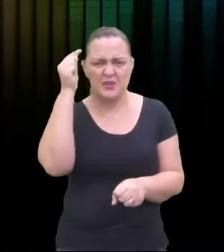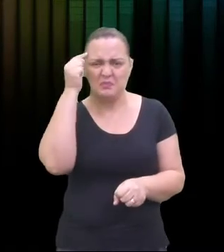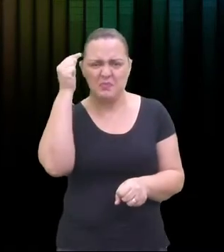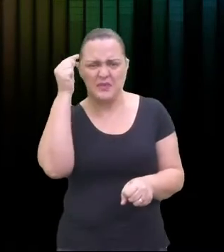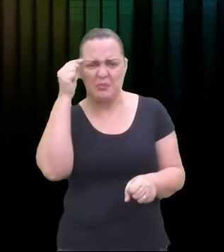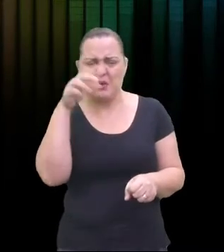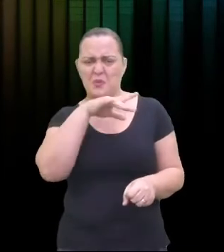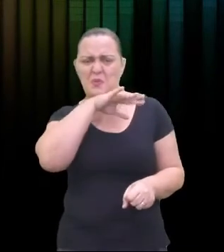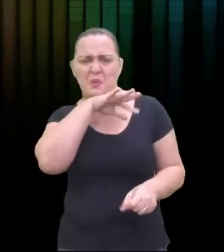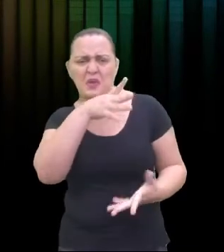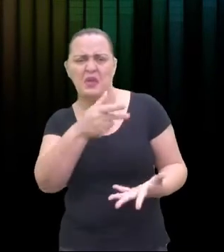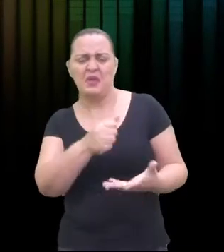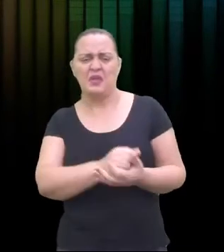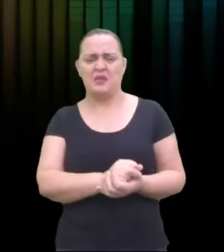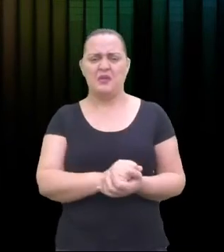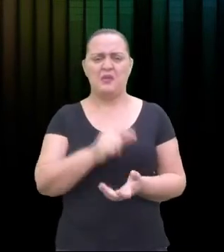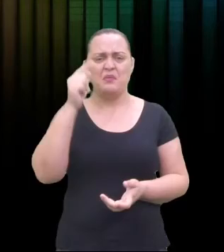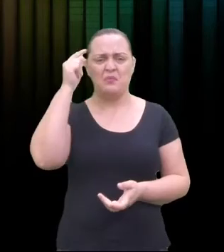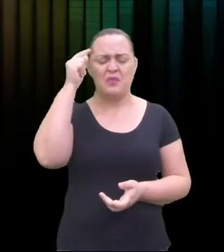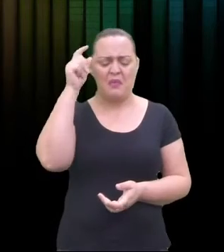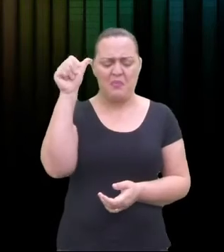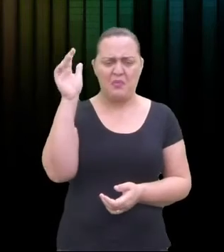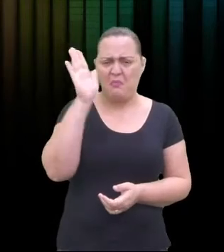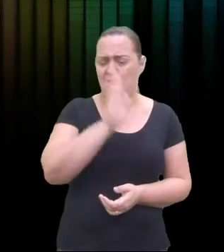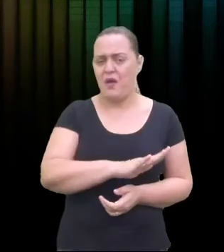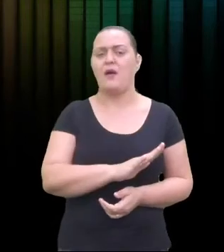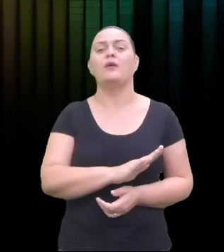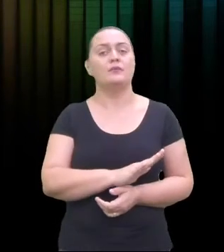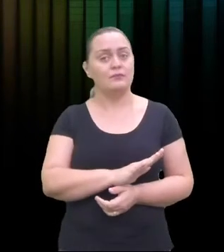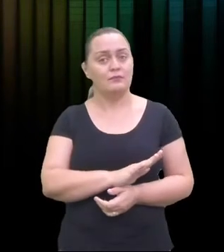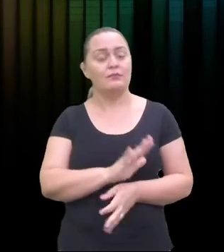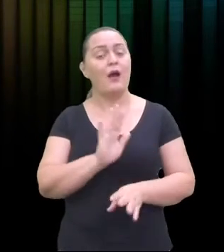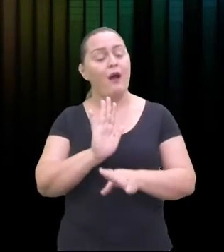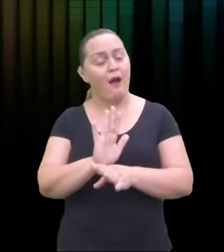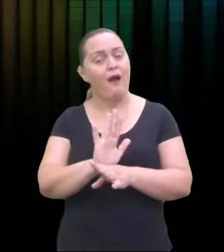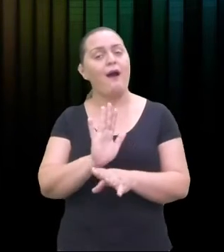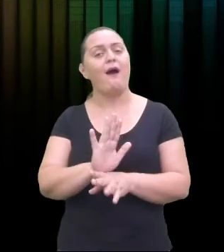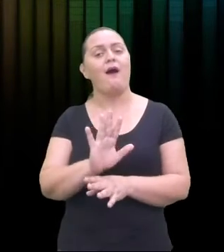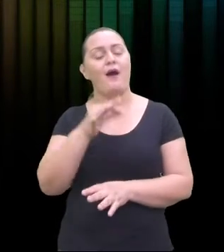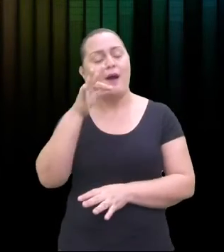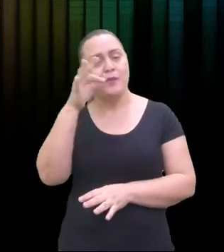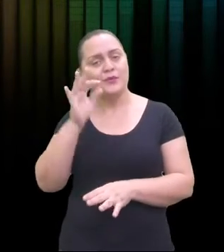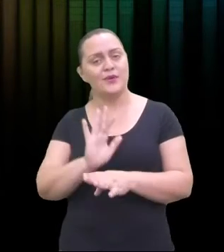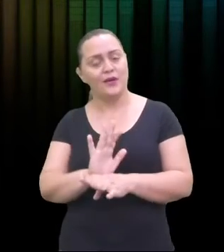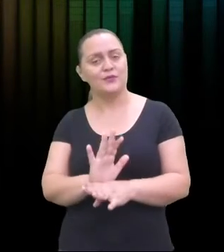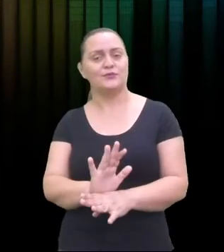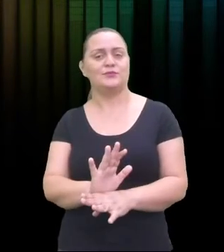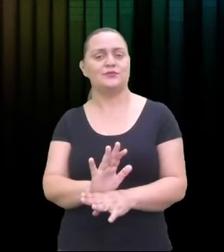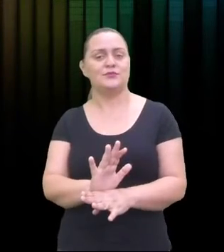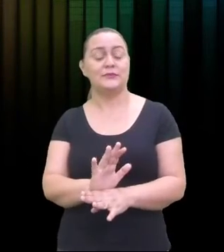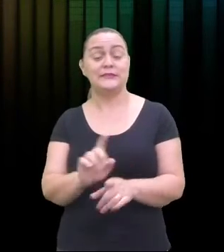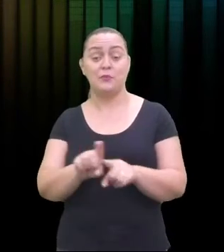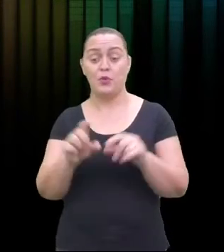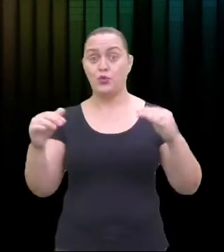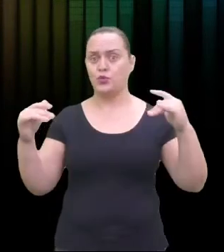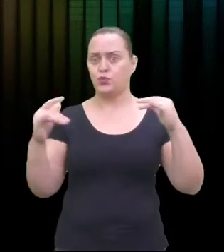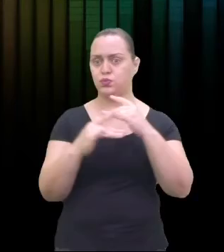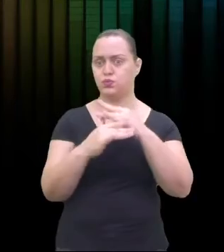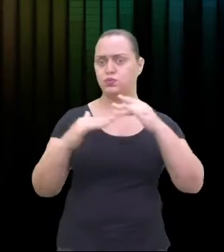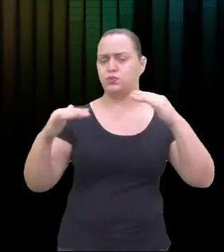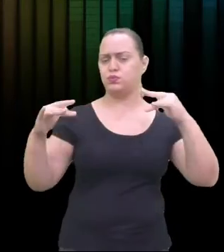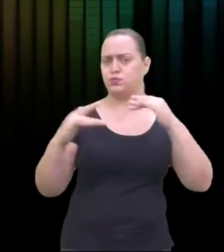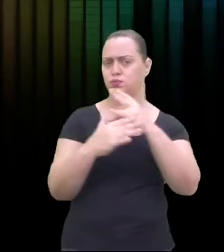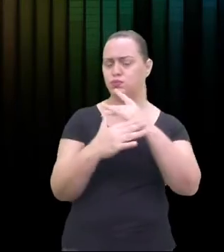uma terapia, né? Ao ouvir música no trânsito, é uma ótima maneira para relaxar e evitar o